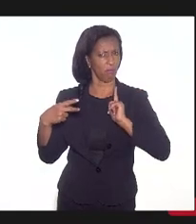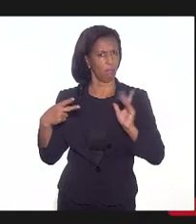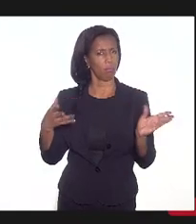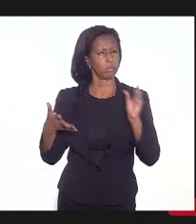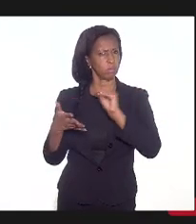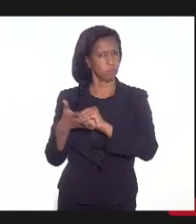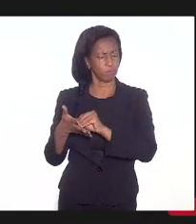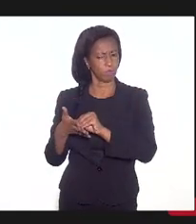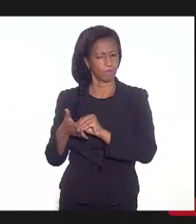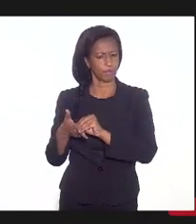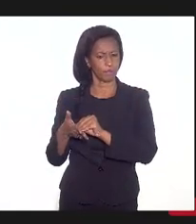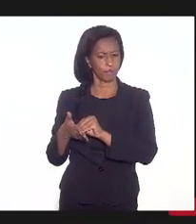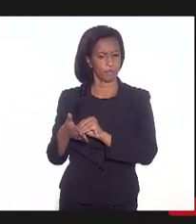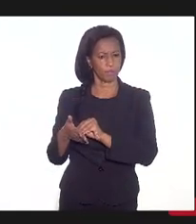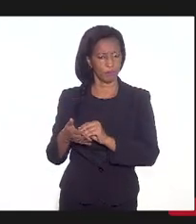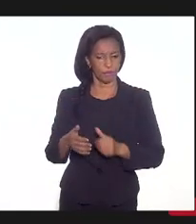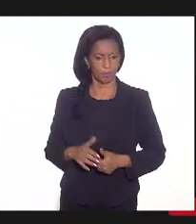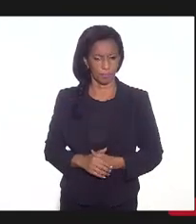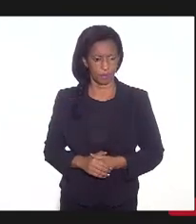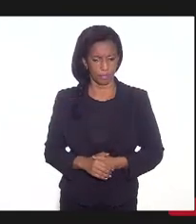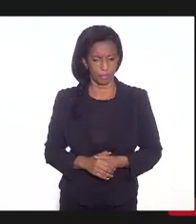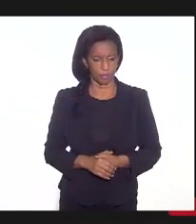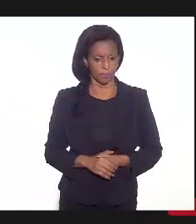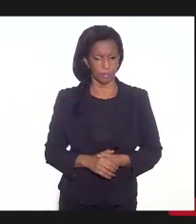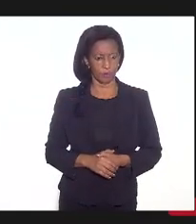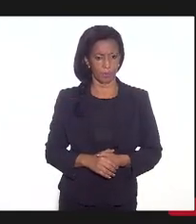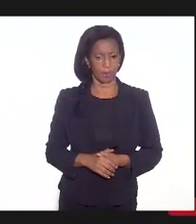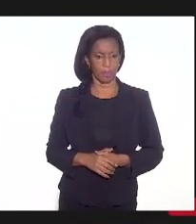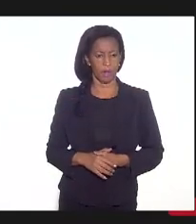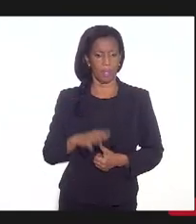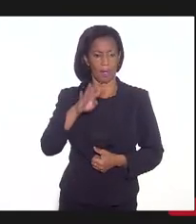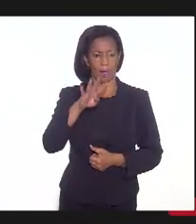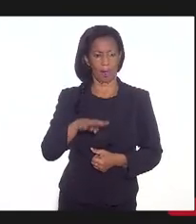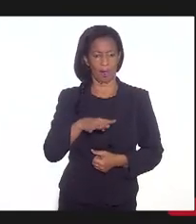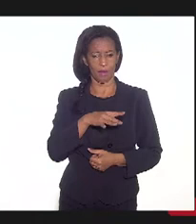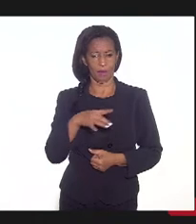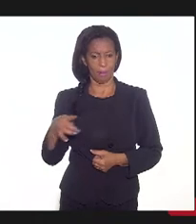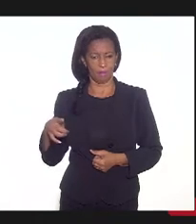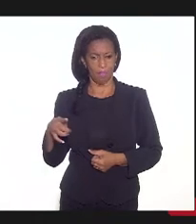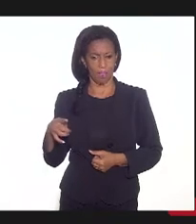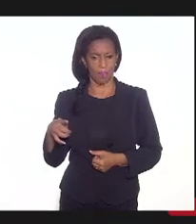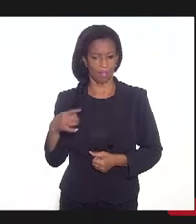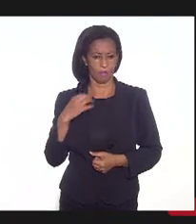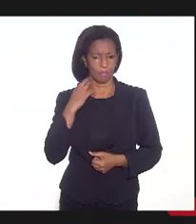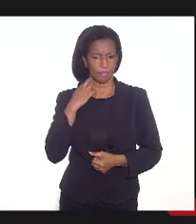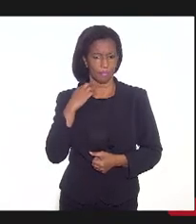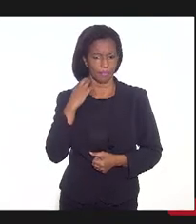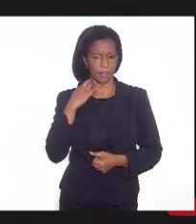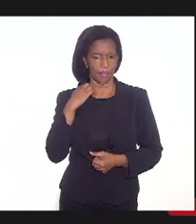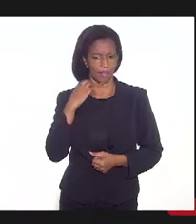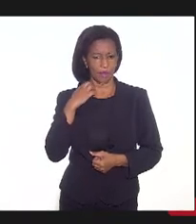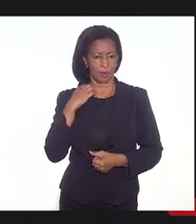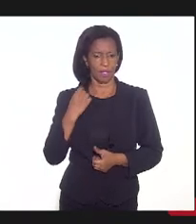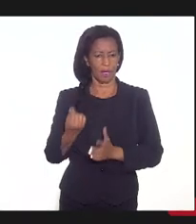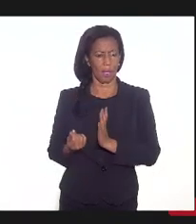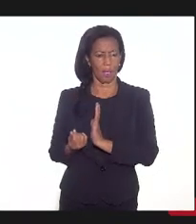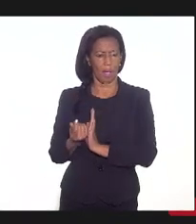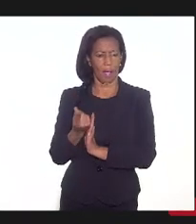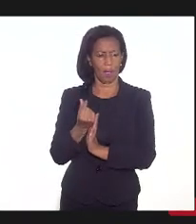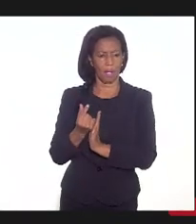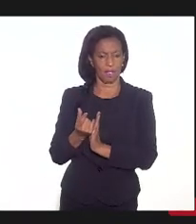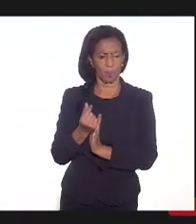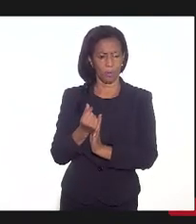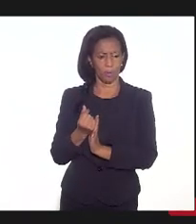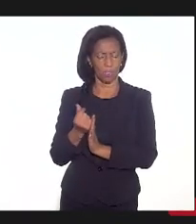que é a tabela de temporalidade do direito de pensão para o cônjuge e a líquida de contribuição não inferior à dos